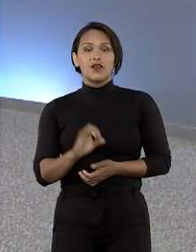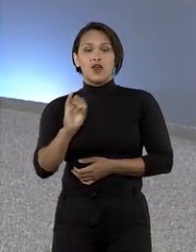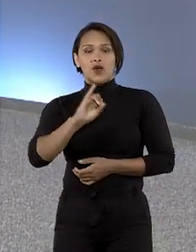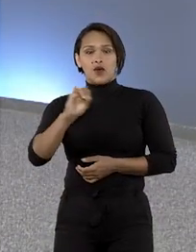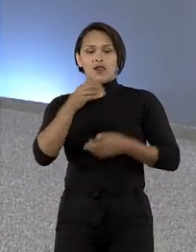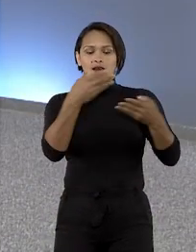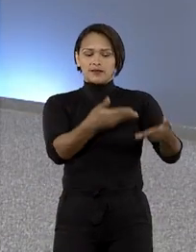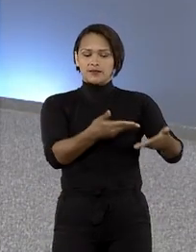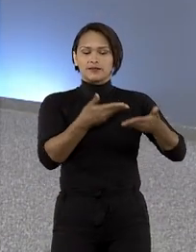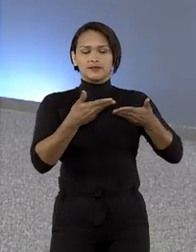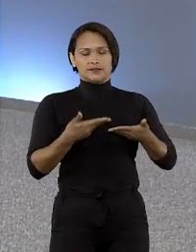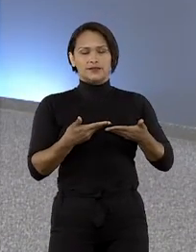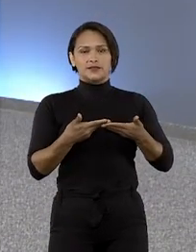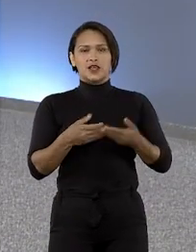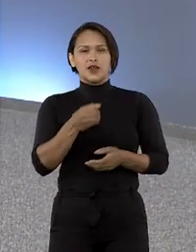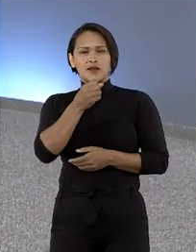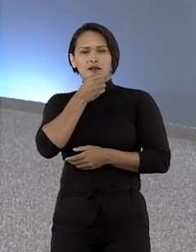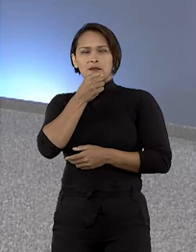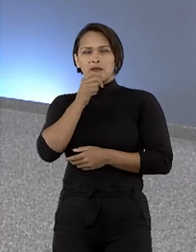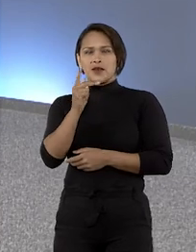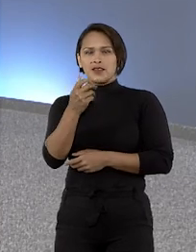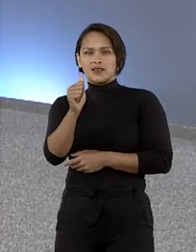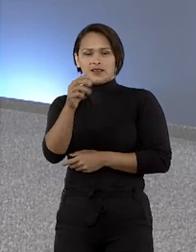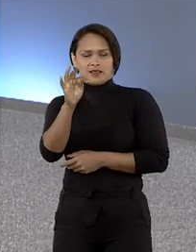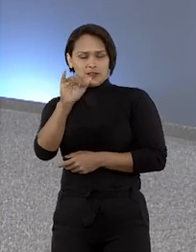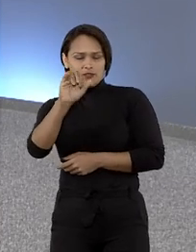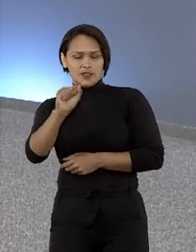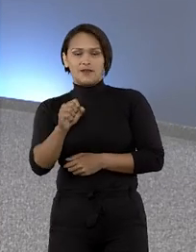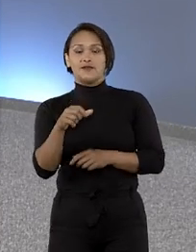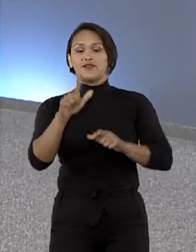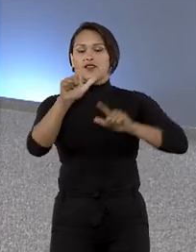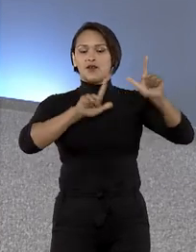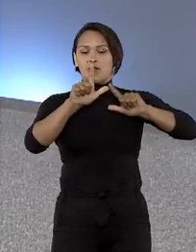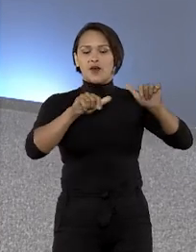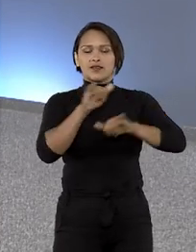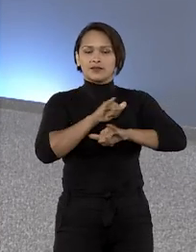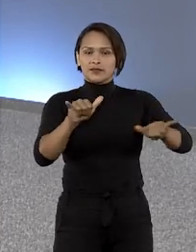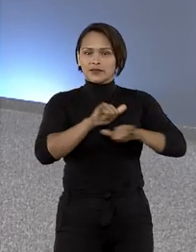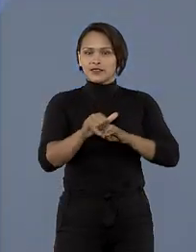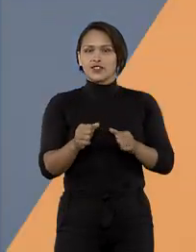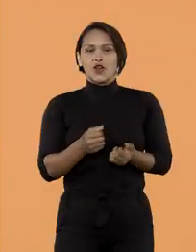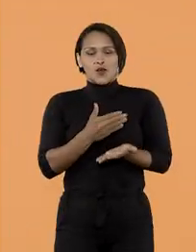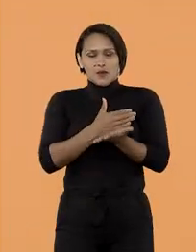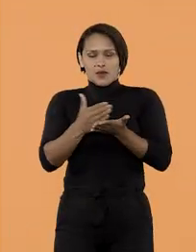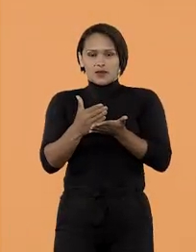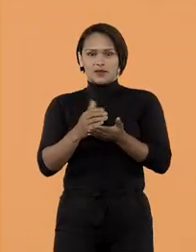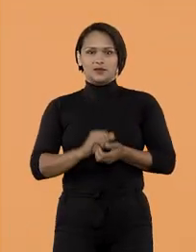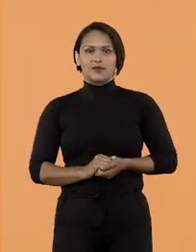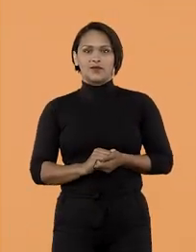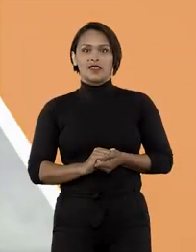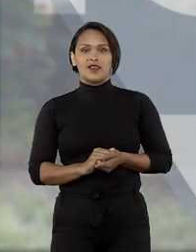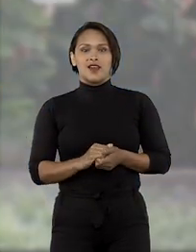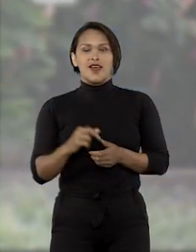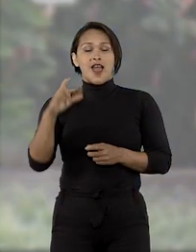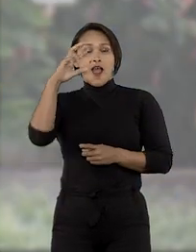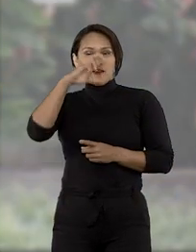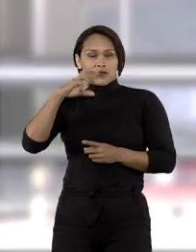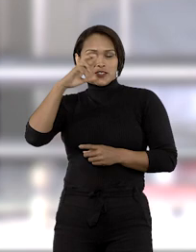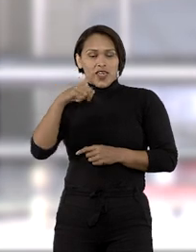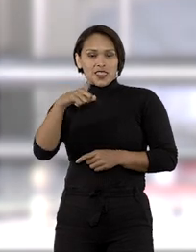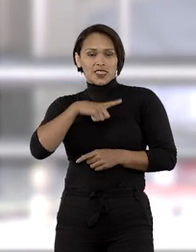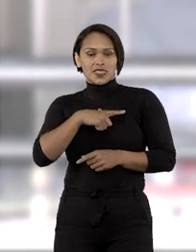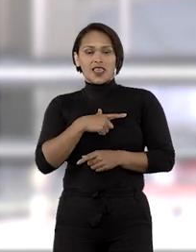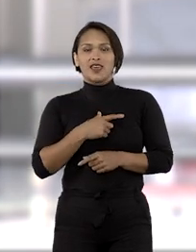Olá, seja muito bem-vindo, eu sou Kátia Gomes e o STJ Notícias está no ar. Vigilantes têm